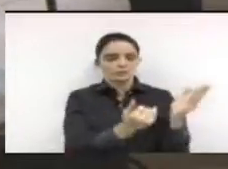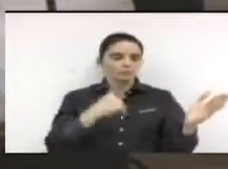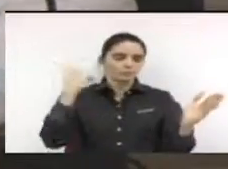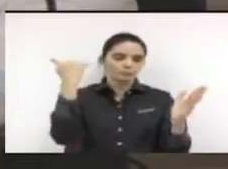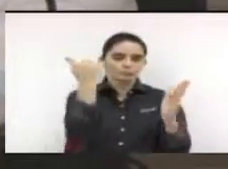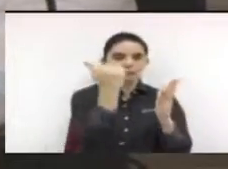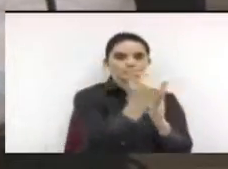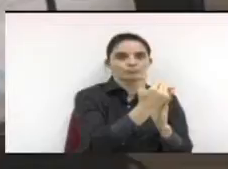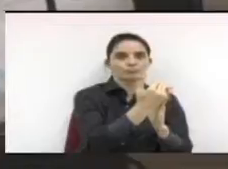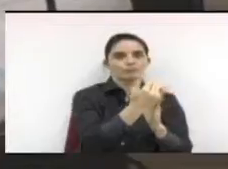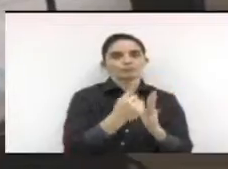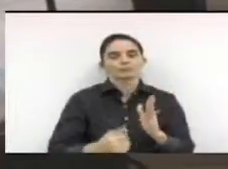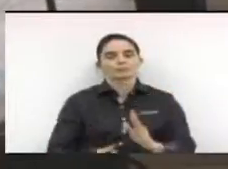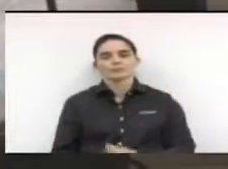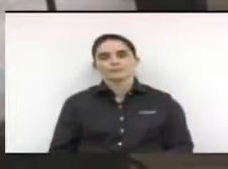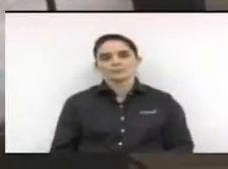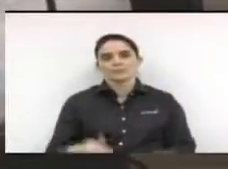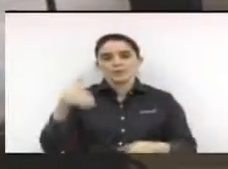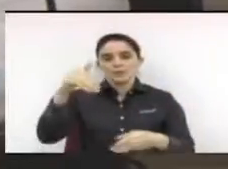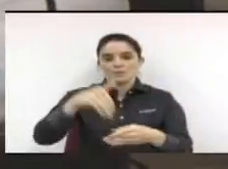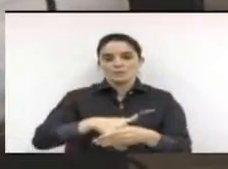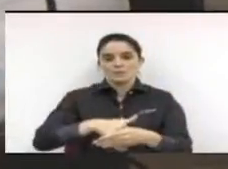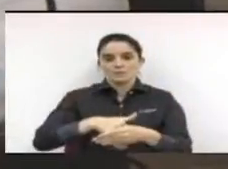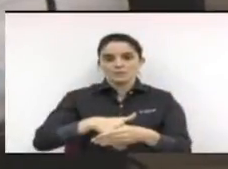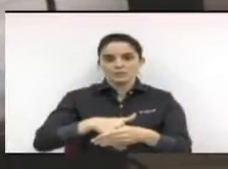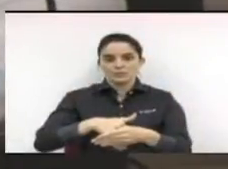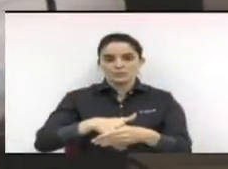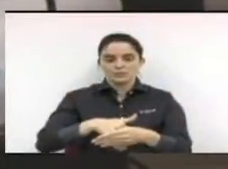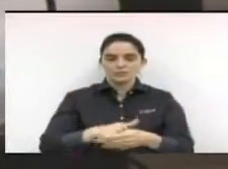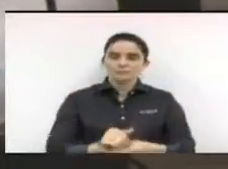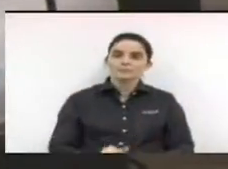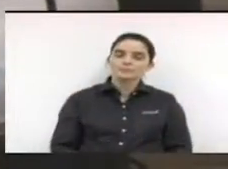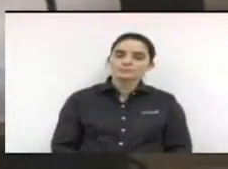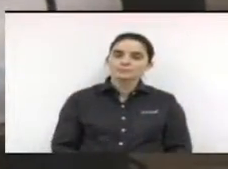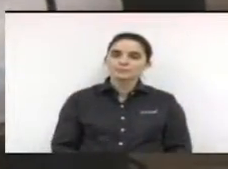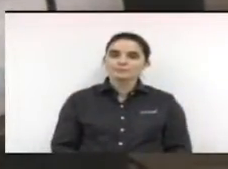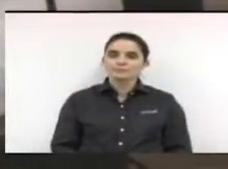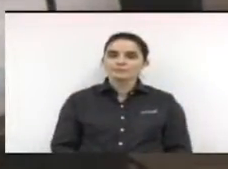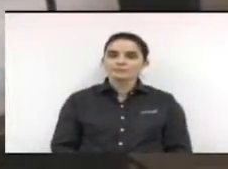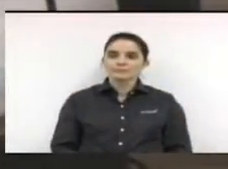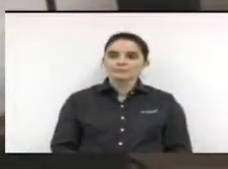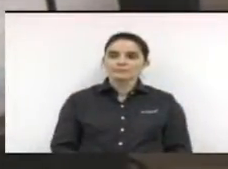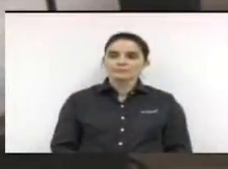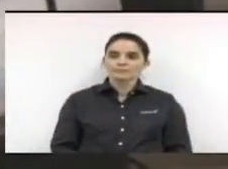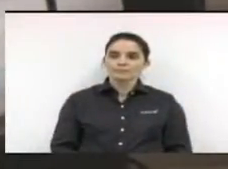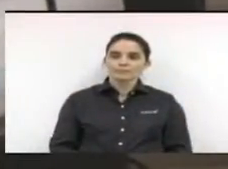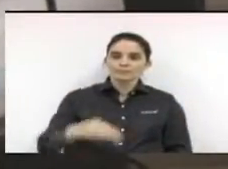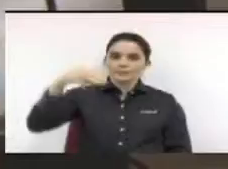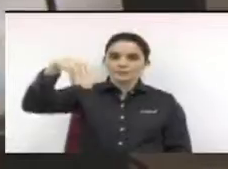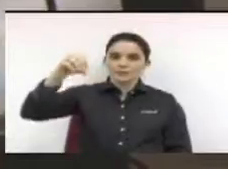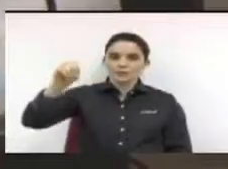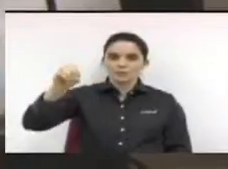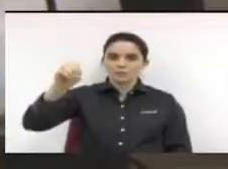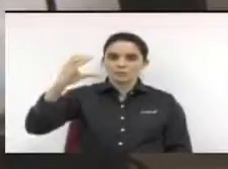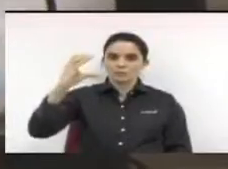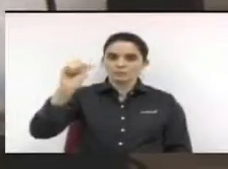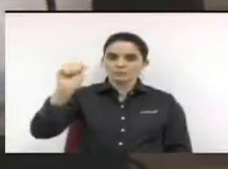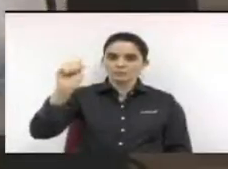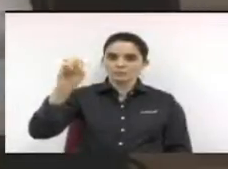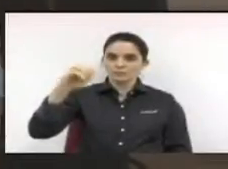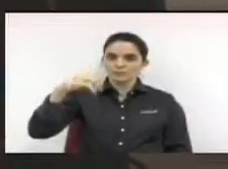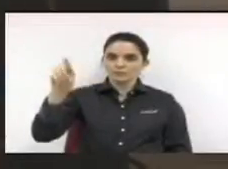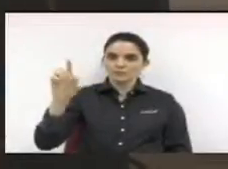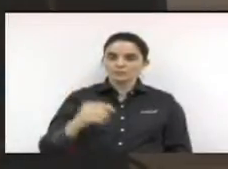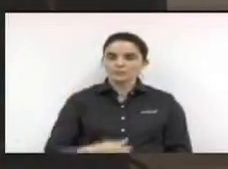pauta e votação da moção, das moções. Das